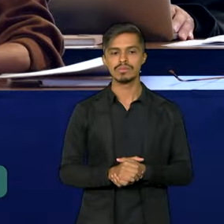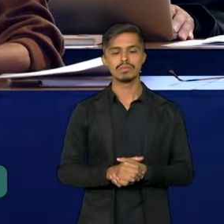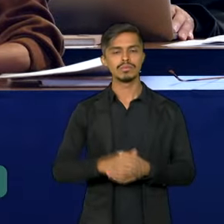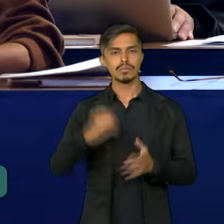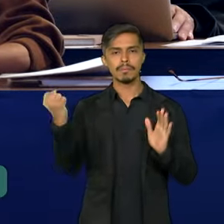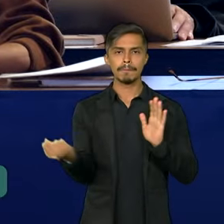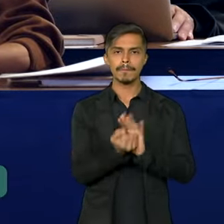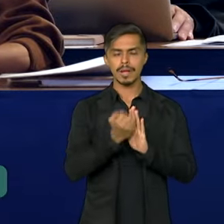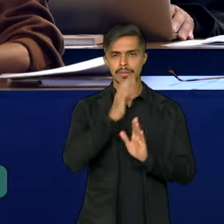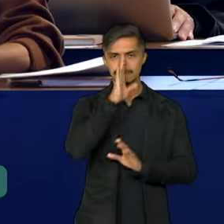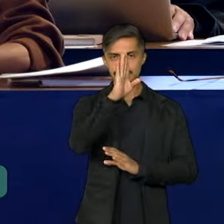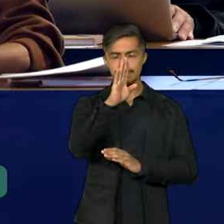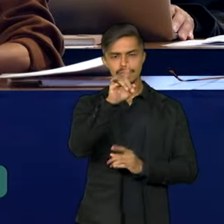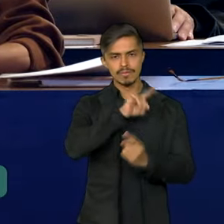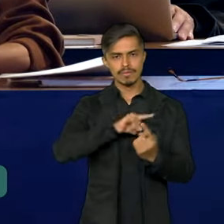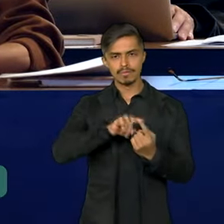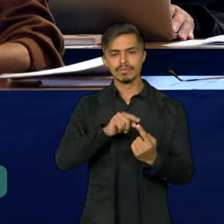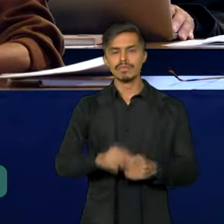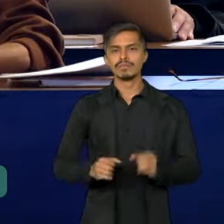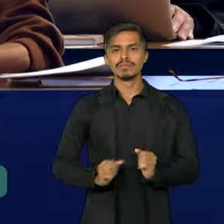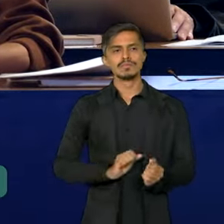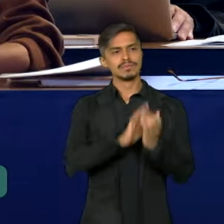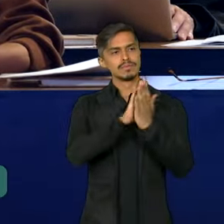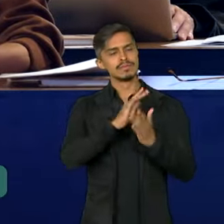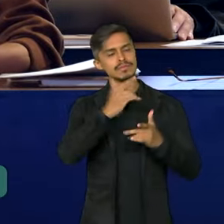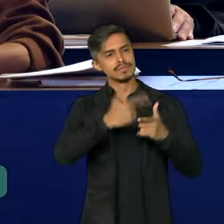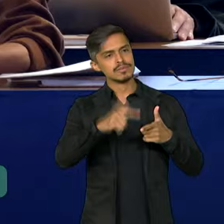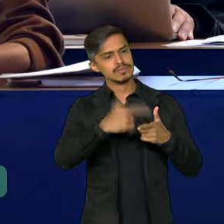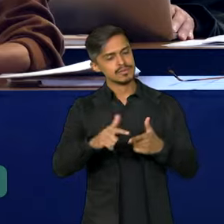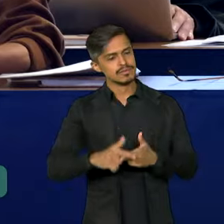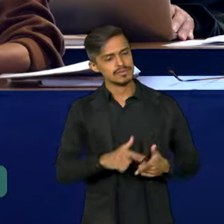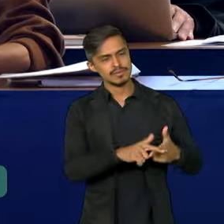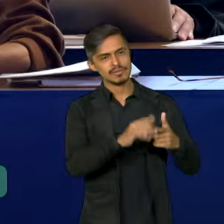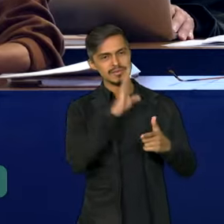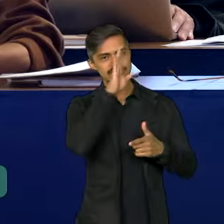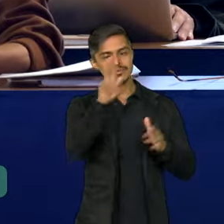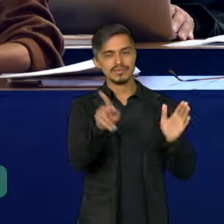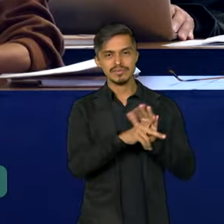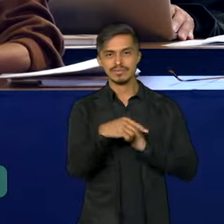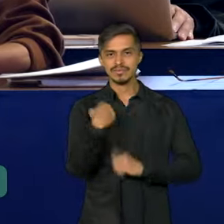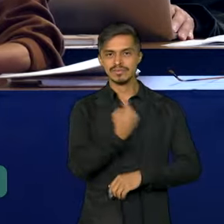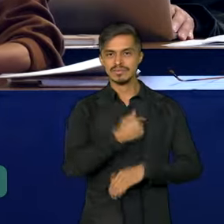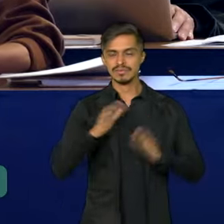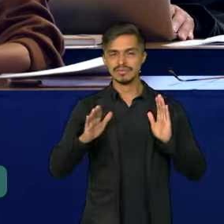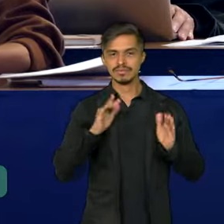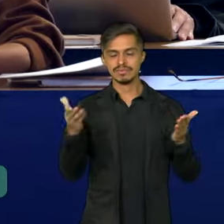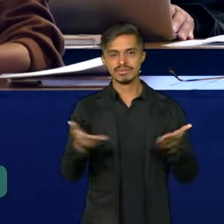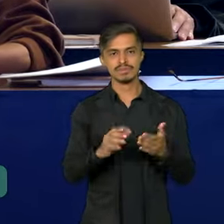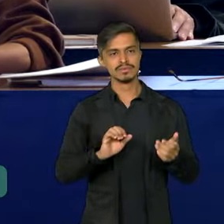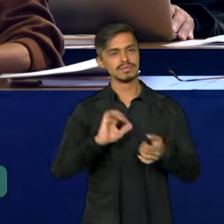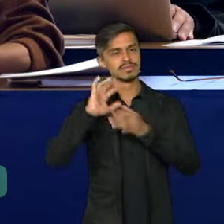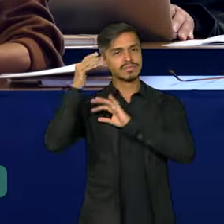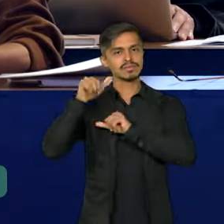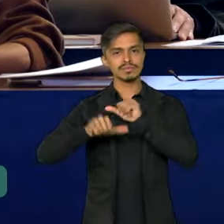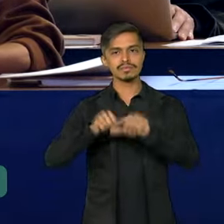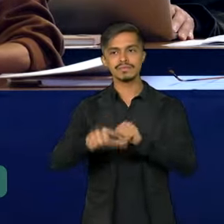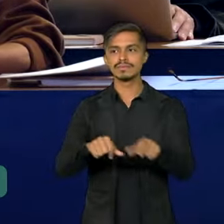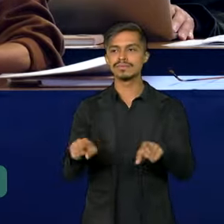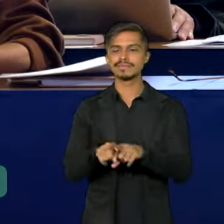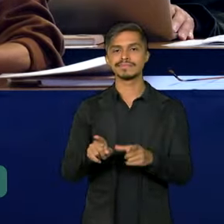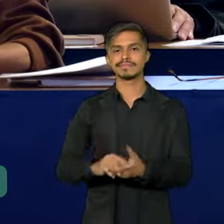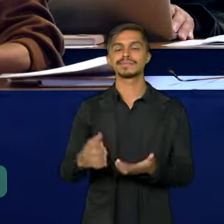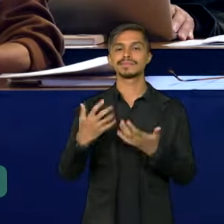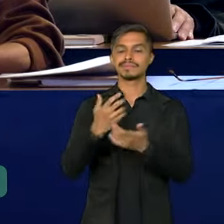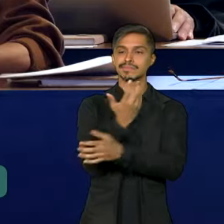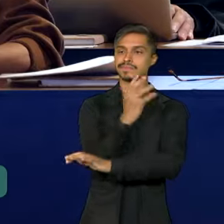prioridade o enfrentamento dos principais problemas de nosso tempo, a mudança do clima e a degradação